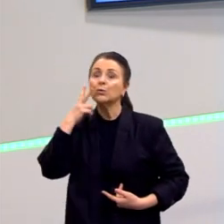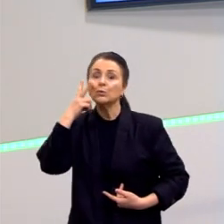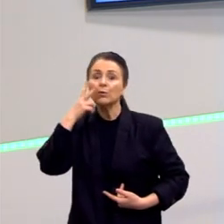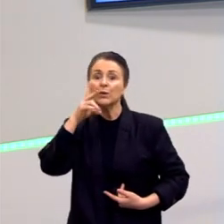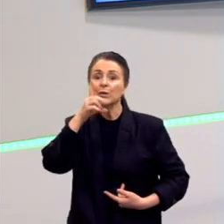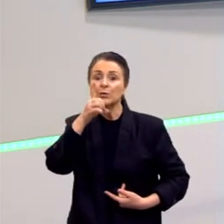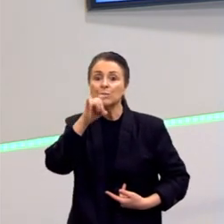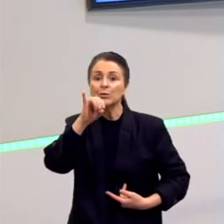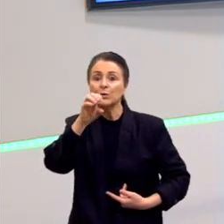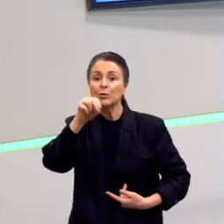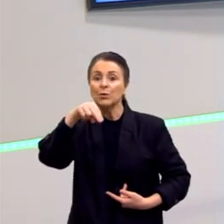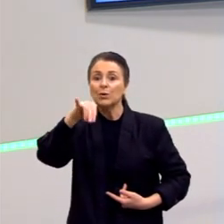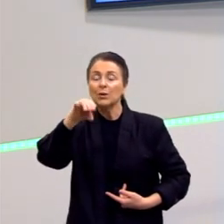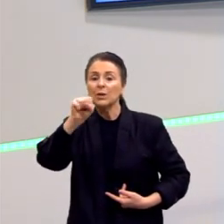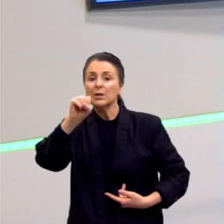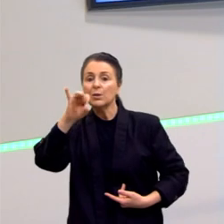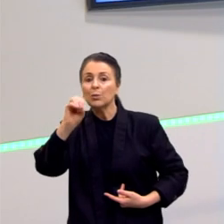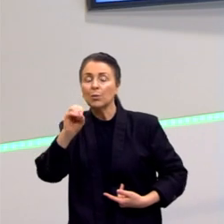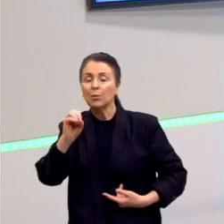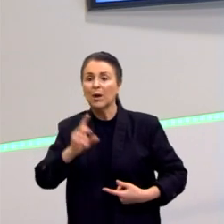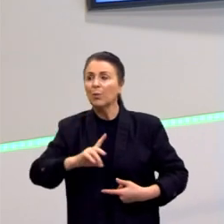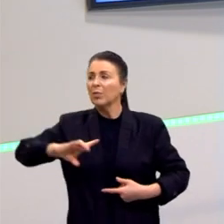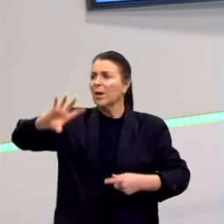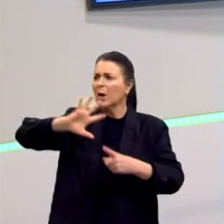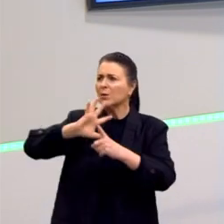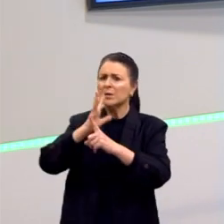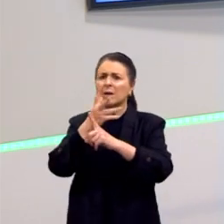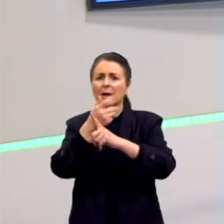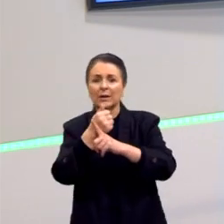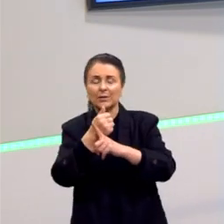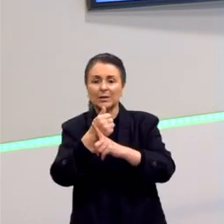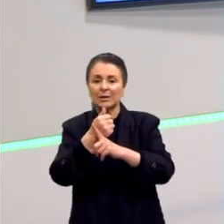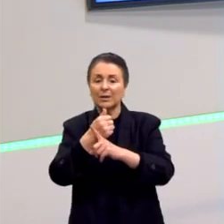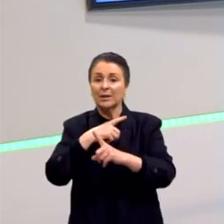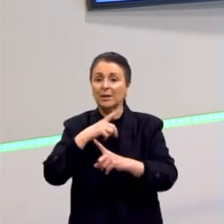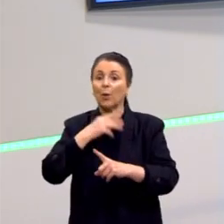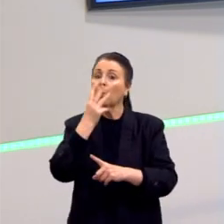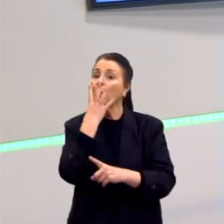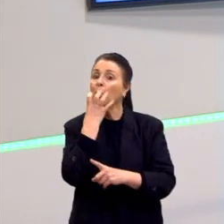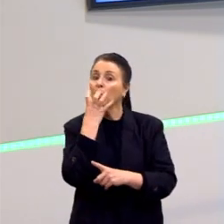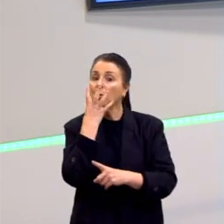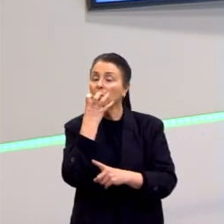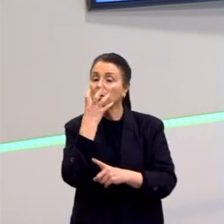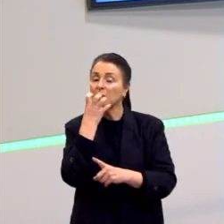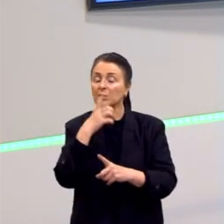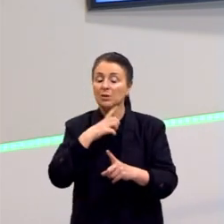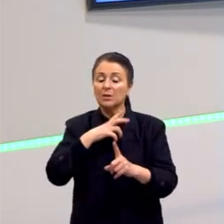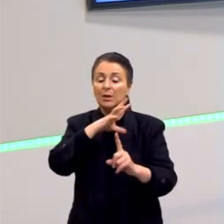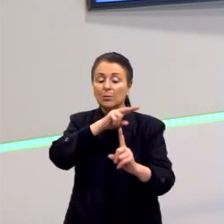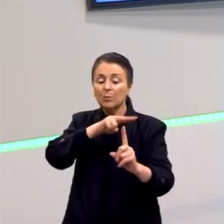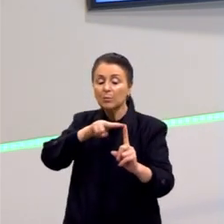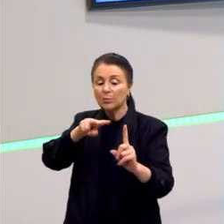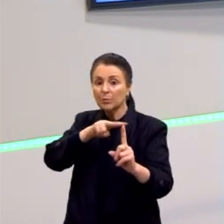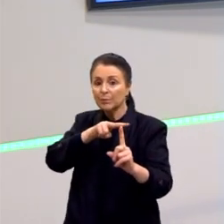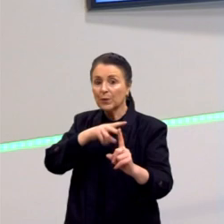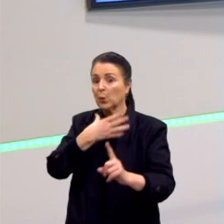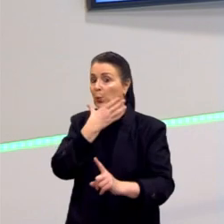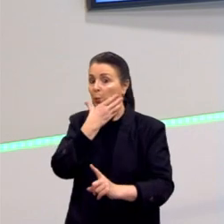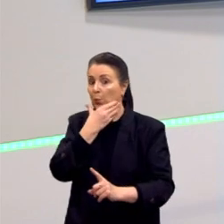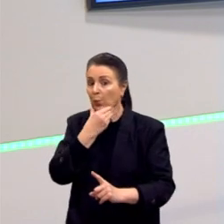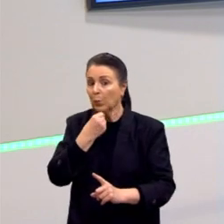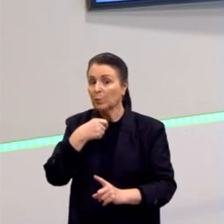o deus da pulsão. Então o Nietzsche trabalha muito nessa perspectiva de que o homem deve valorizar